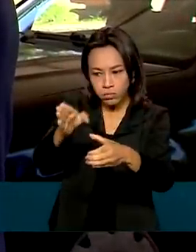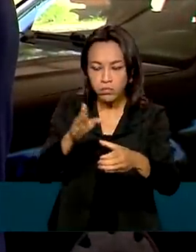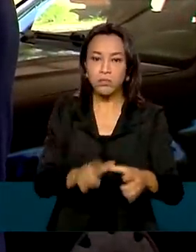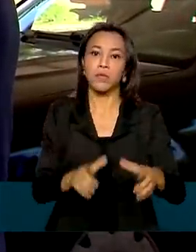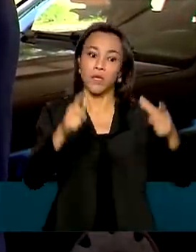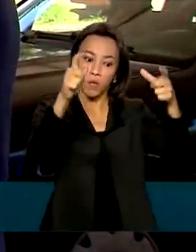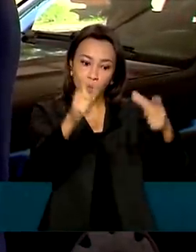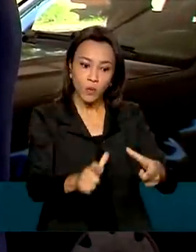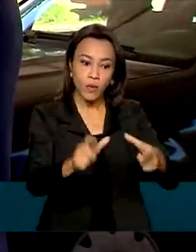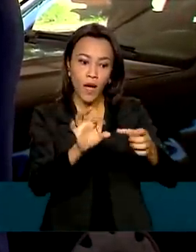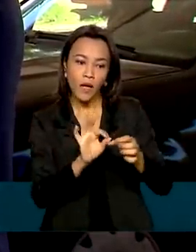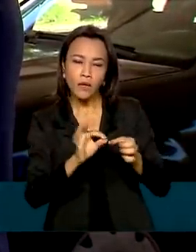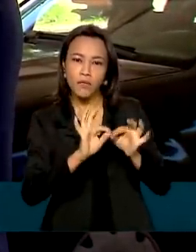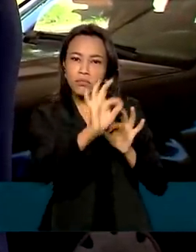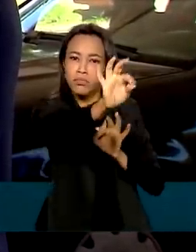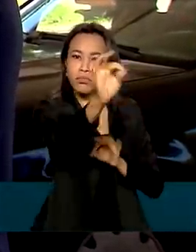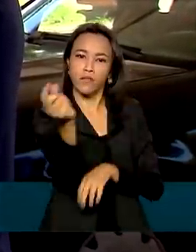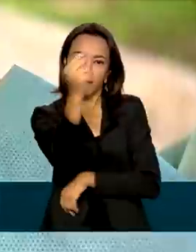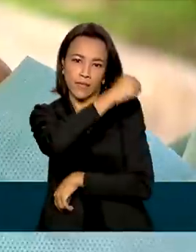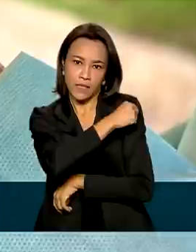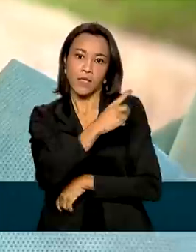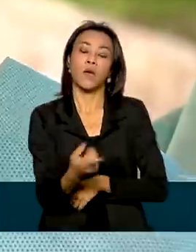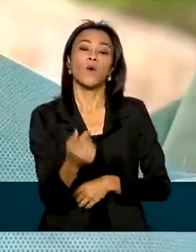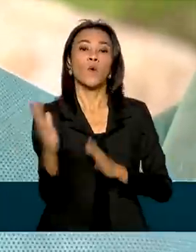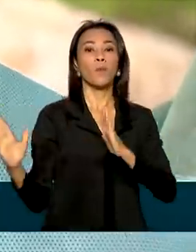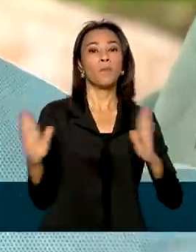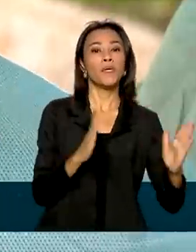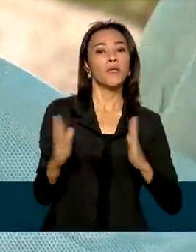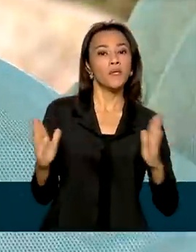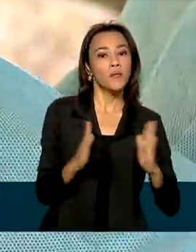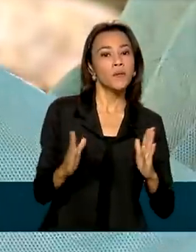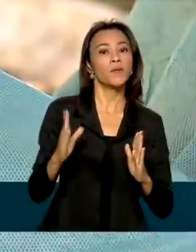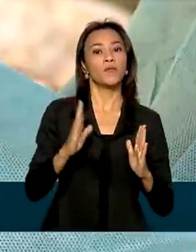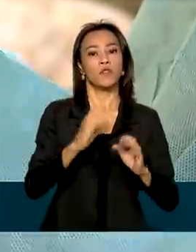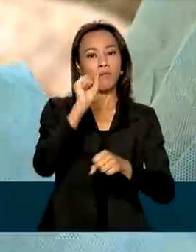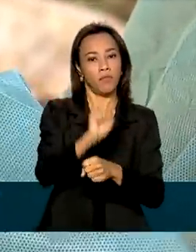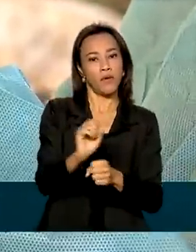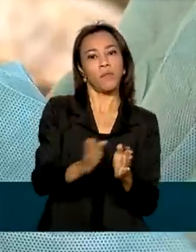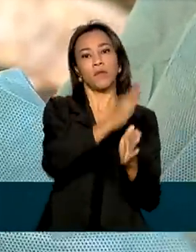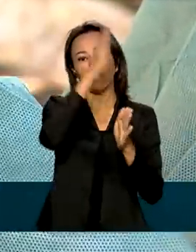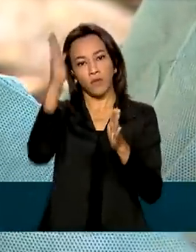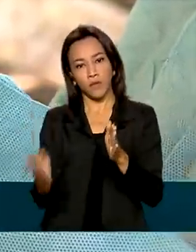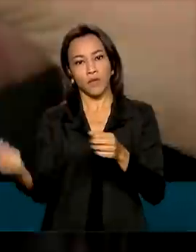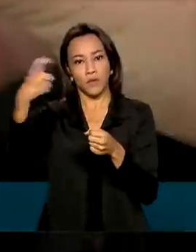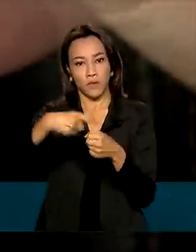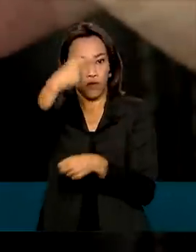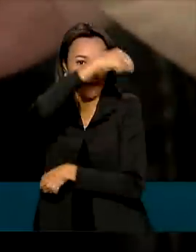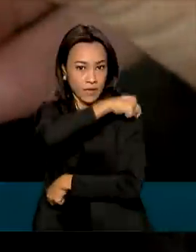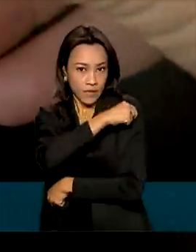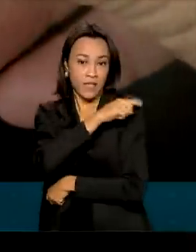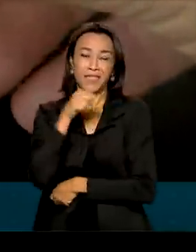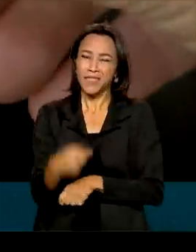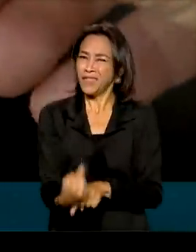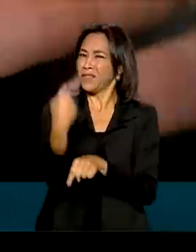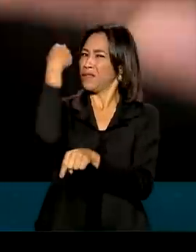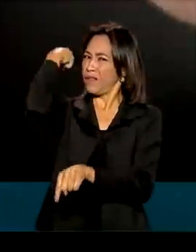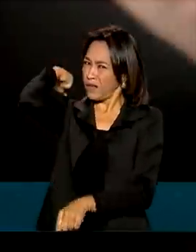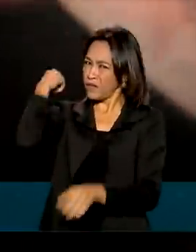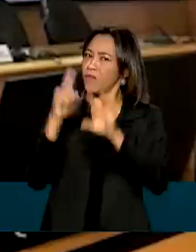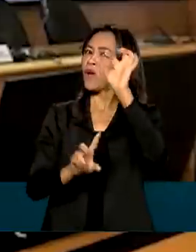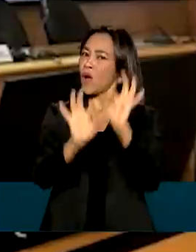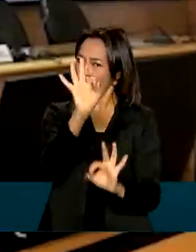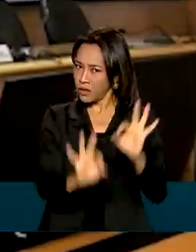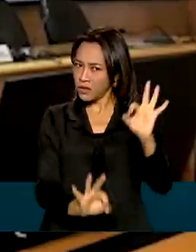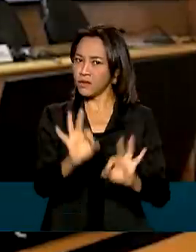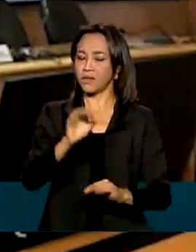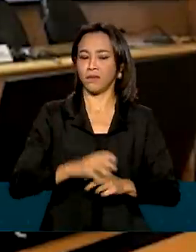de vacinação, intervalo das doses e disponibilidade de imunizantes. Isso desde o início da vacinação.